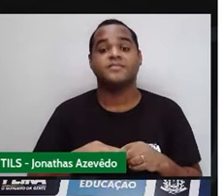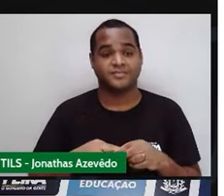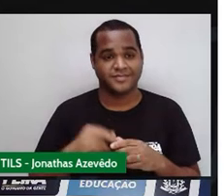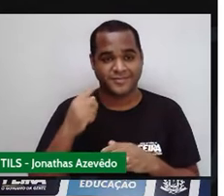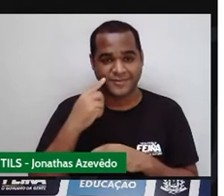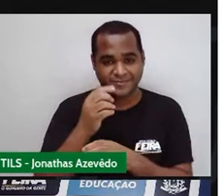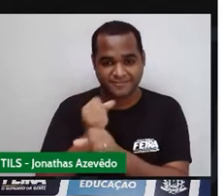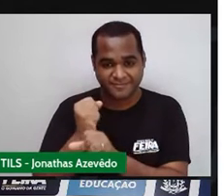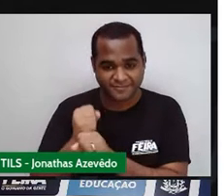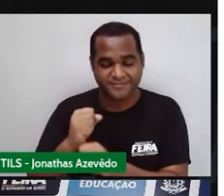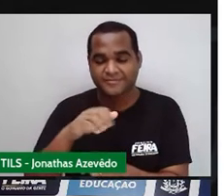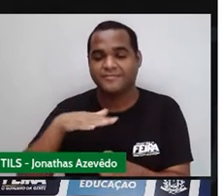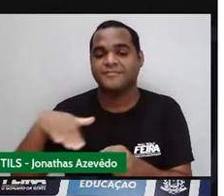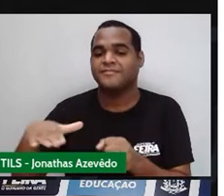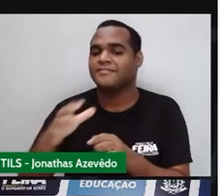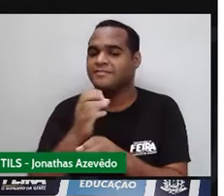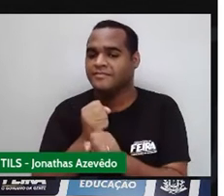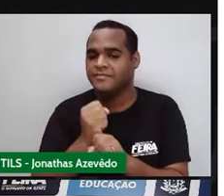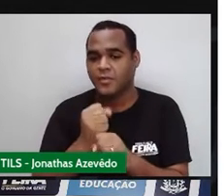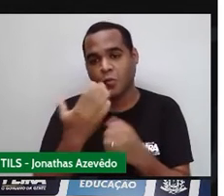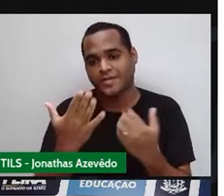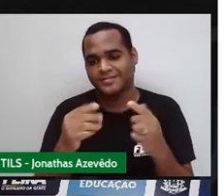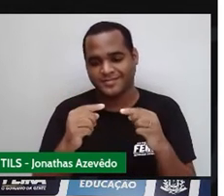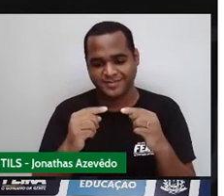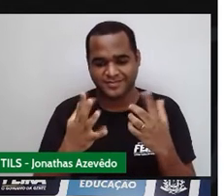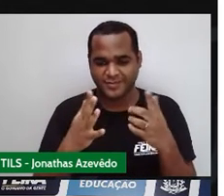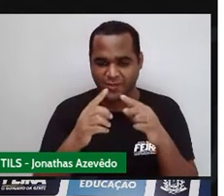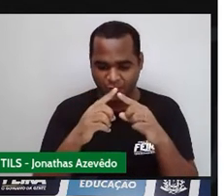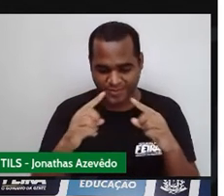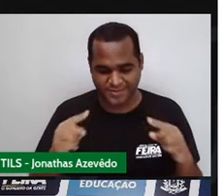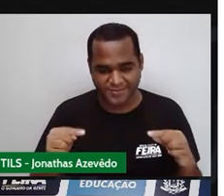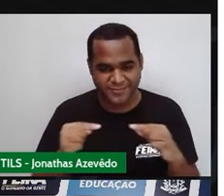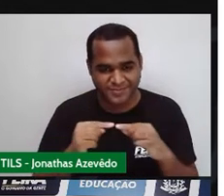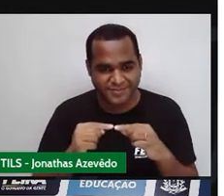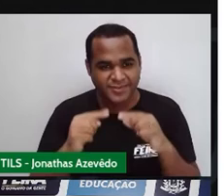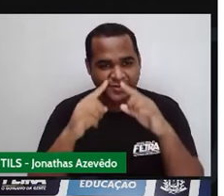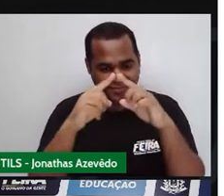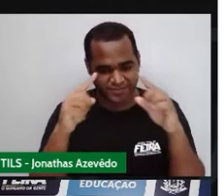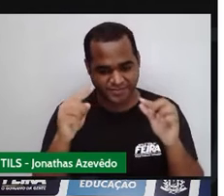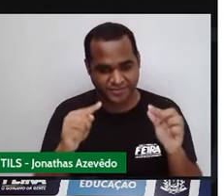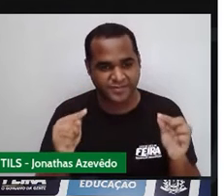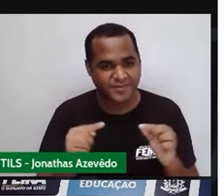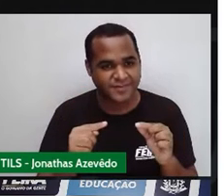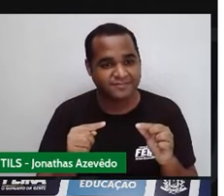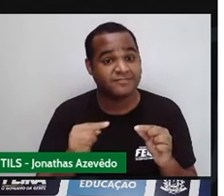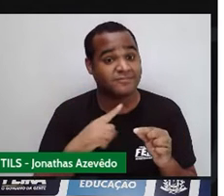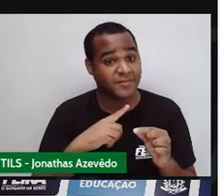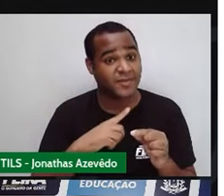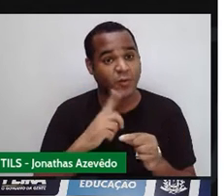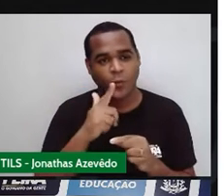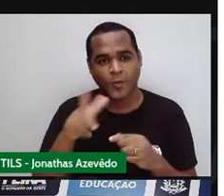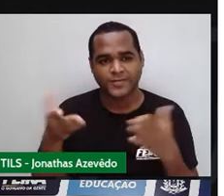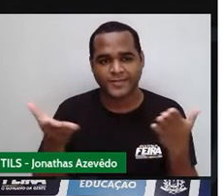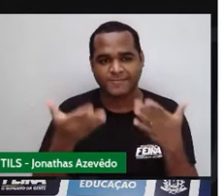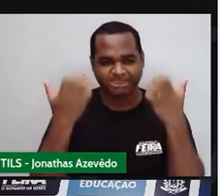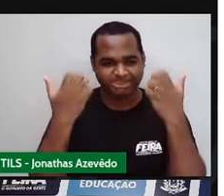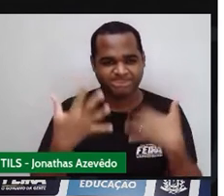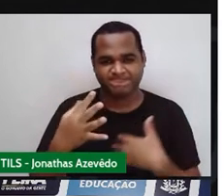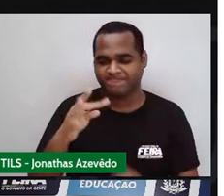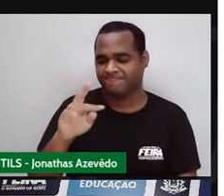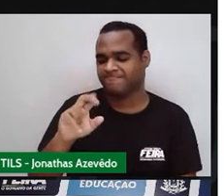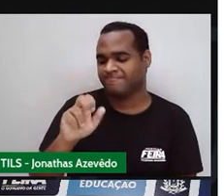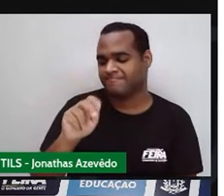paralelogramos, a gente viu aí a área de losango. Chegou a hora de a gente ver aí a área de trapézio. Mas o que é um